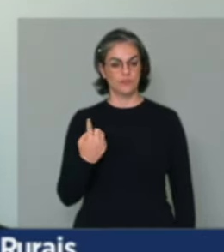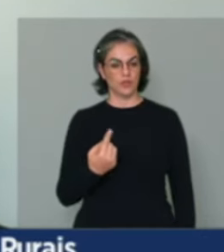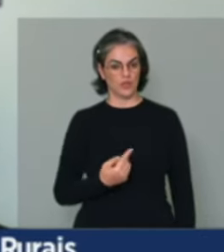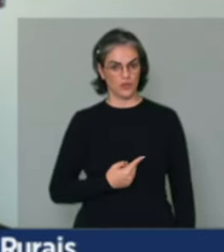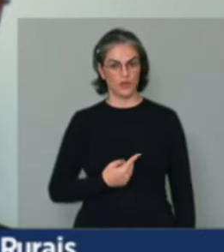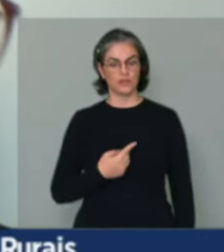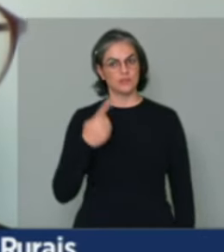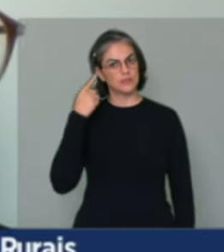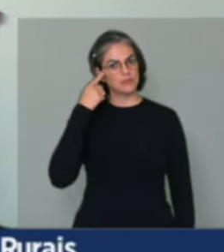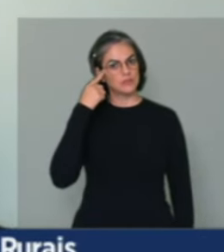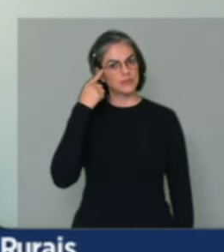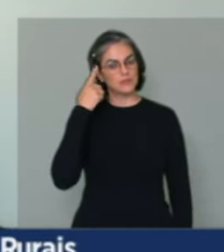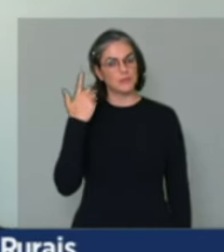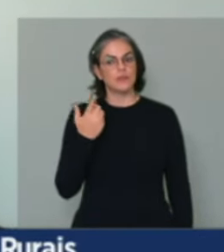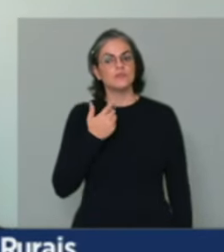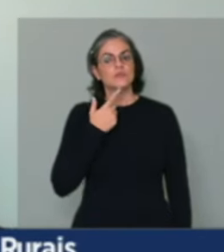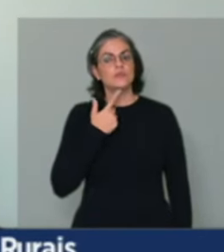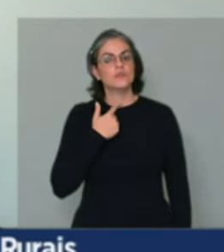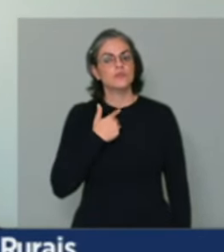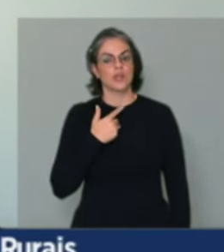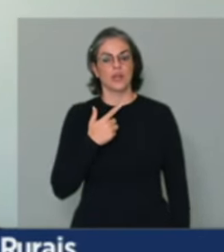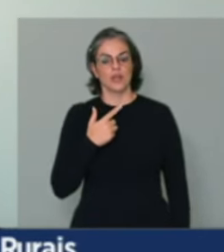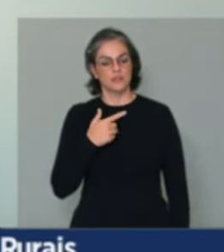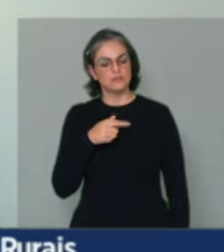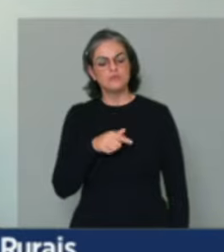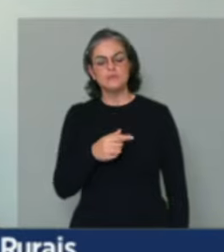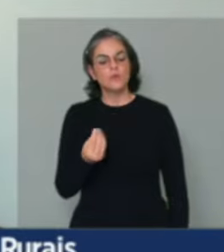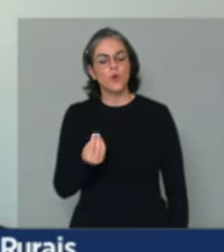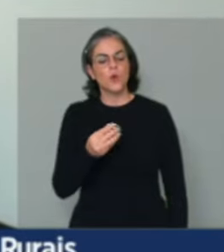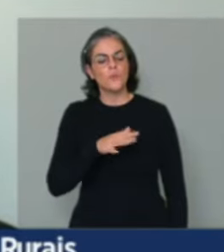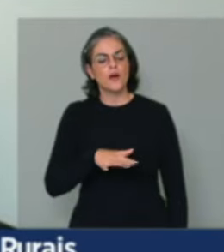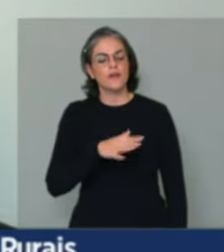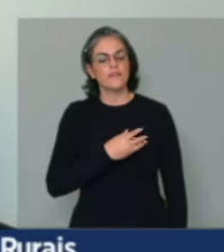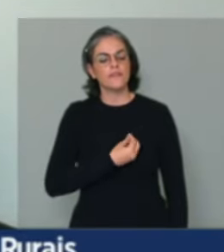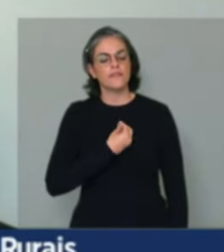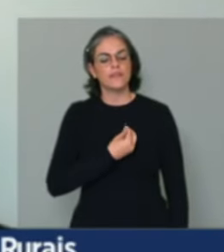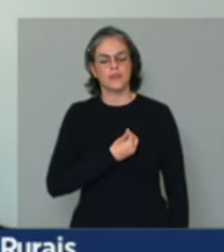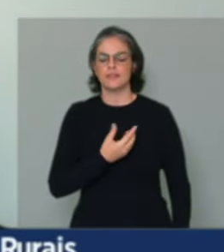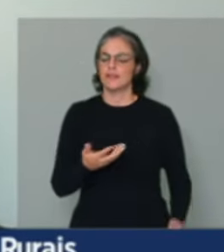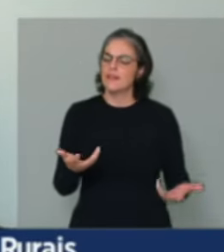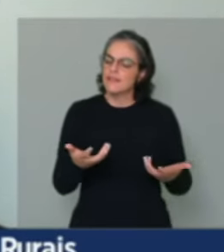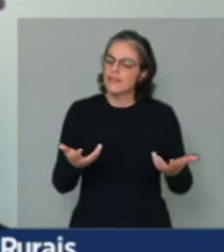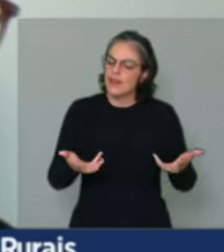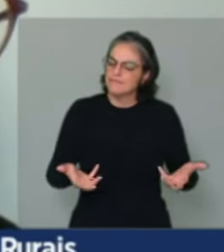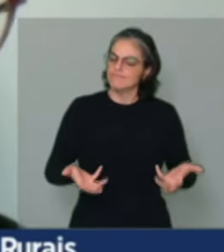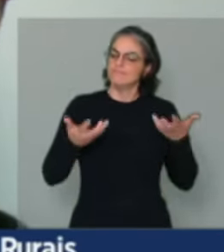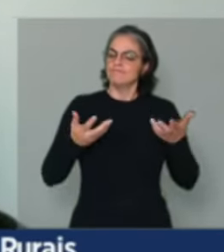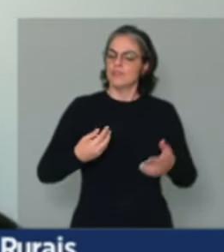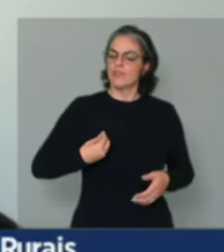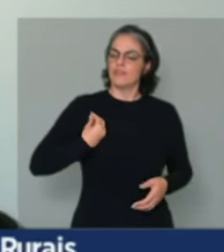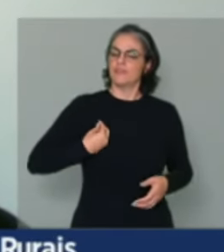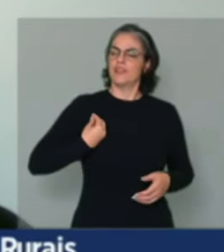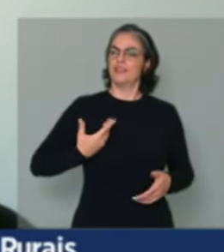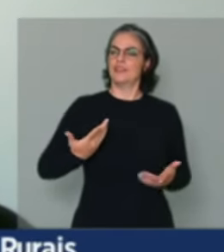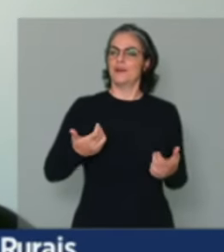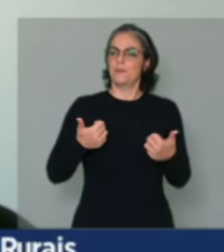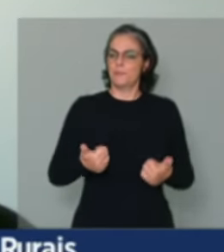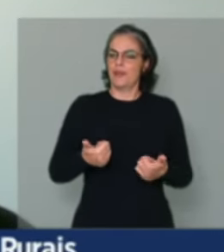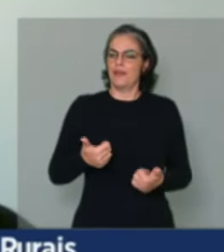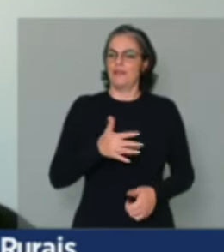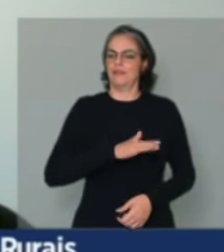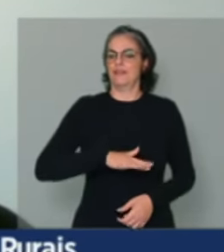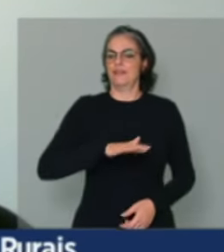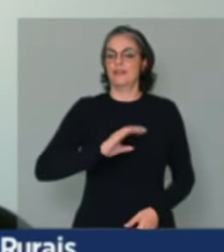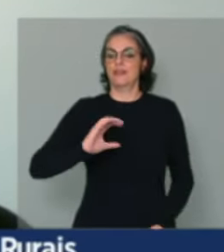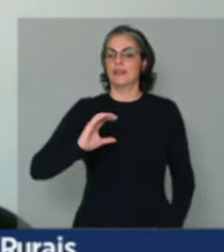que é um campo com gente, um campo onde as pessoas possam produzir e viver nesse campo. Então, quando a gente fala da